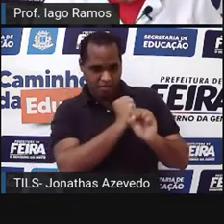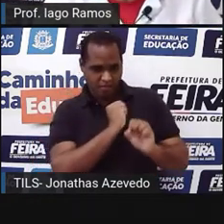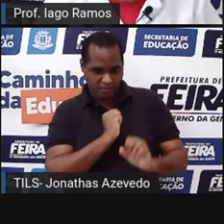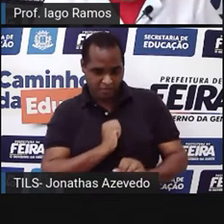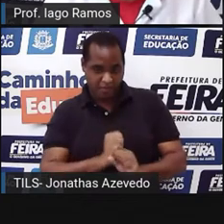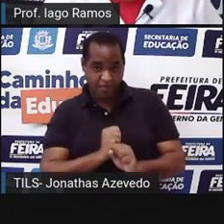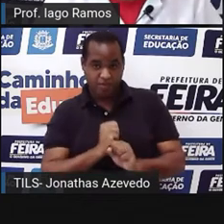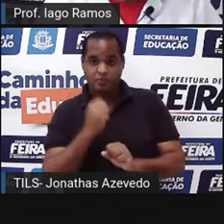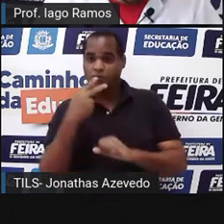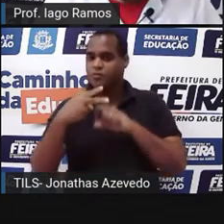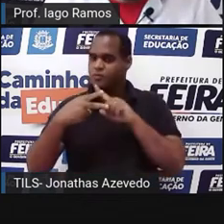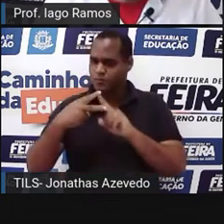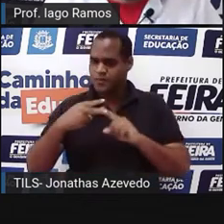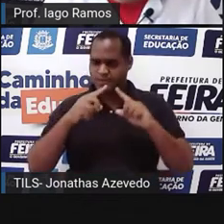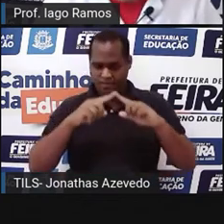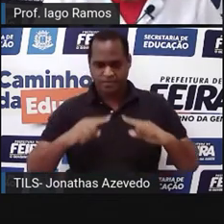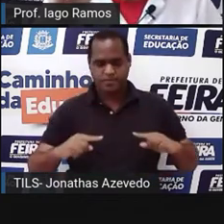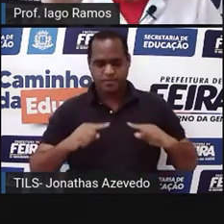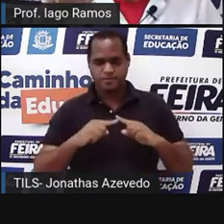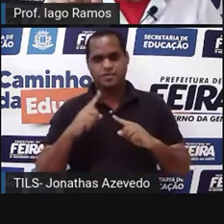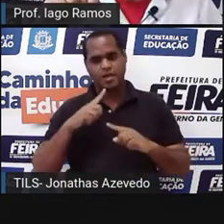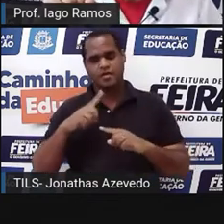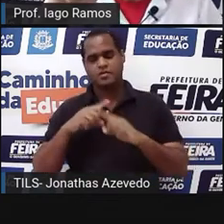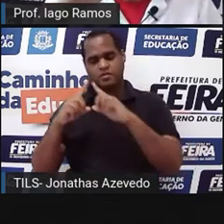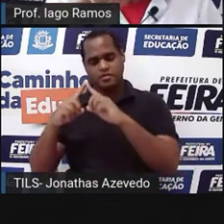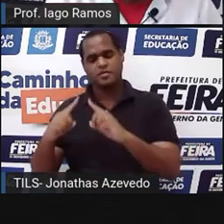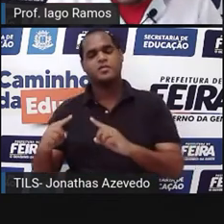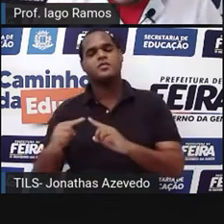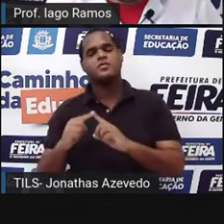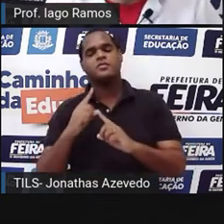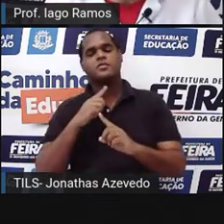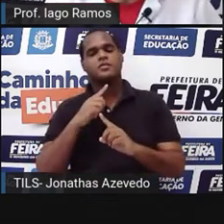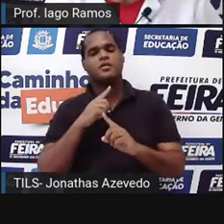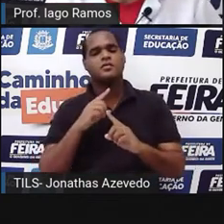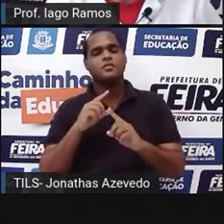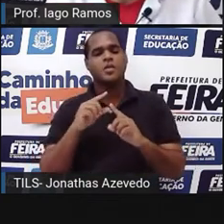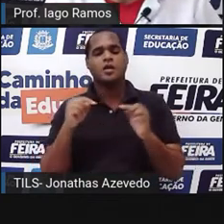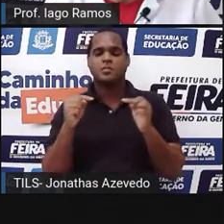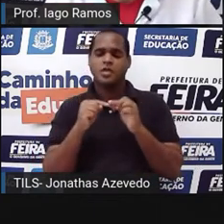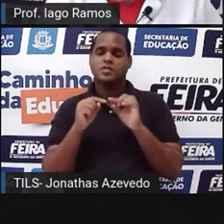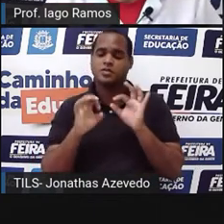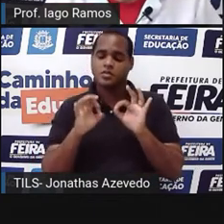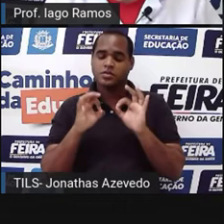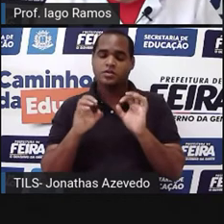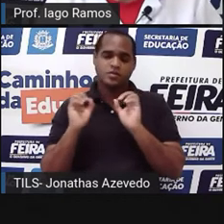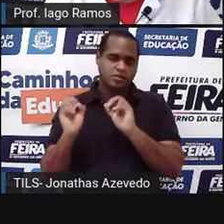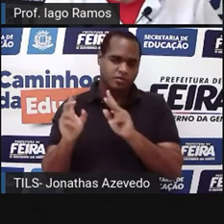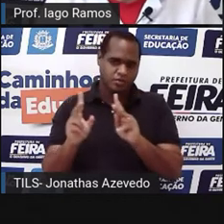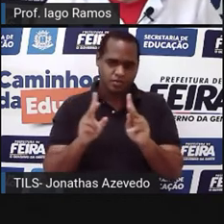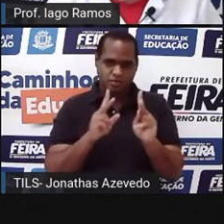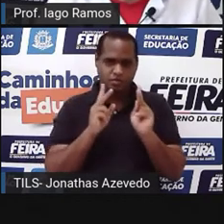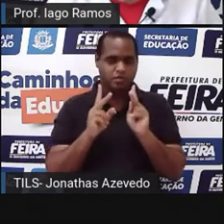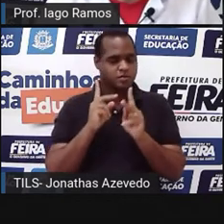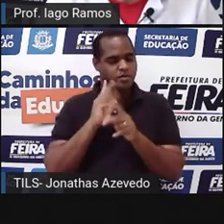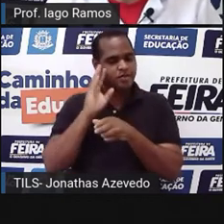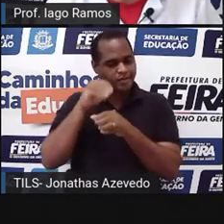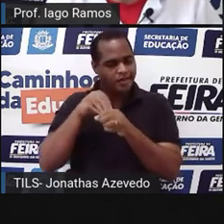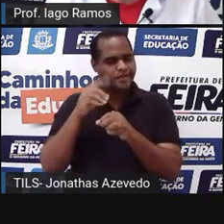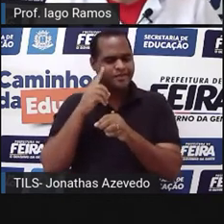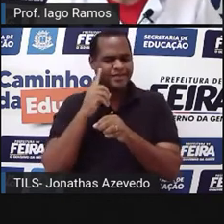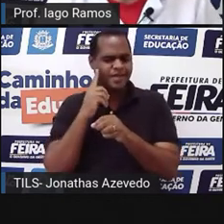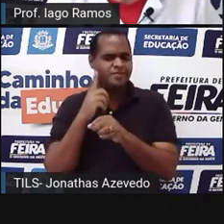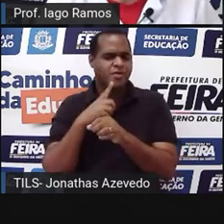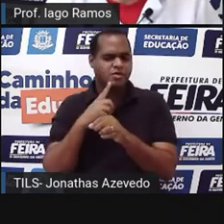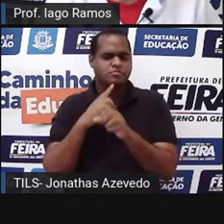bom? Tranquilo? Mas eu fiz isso. Olha só. Eu medi os ângulos internos desses